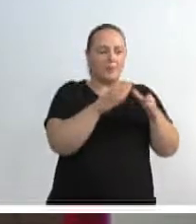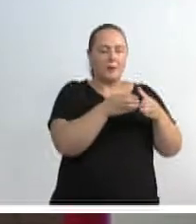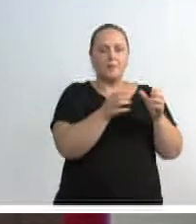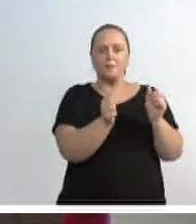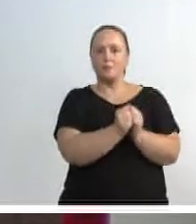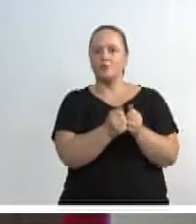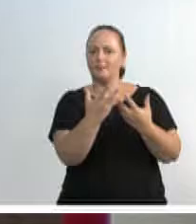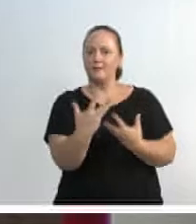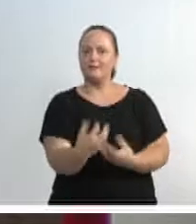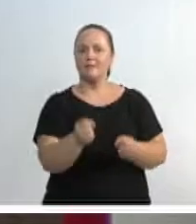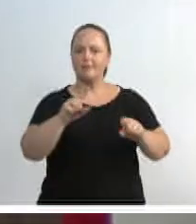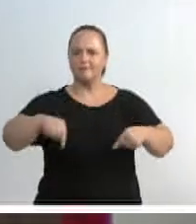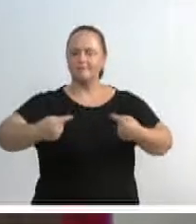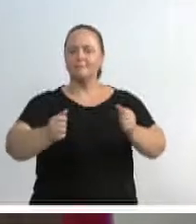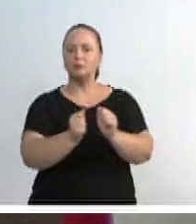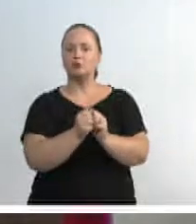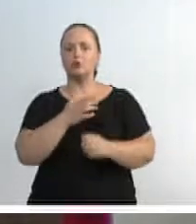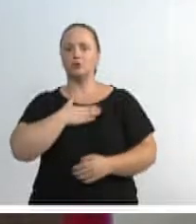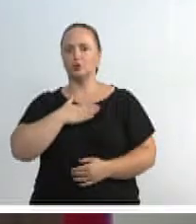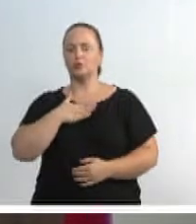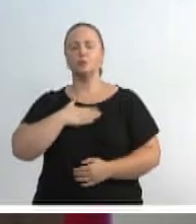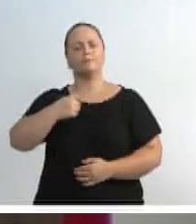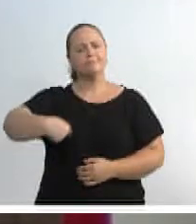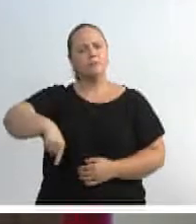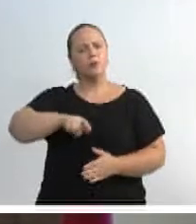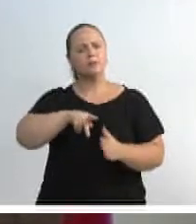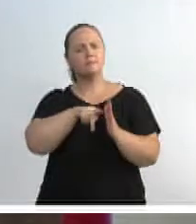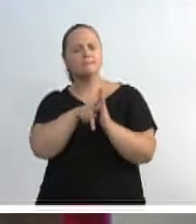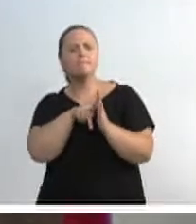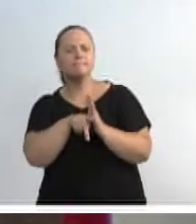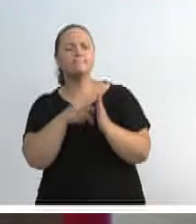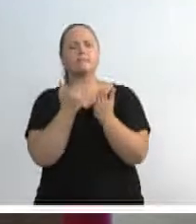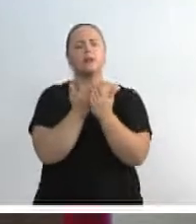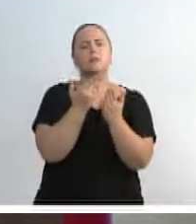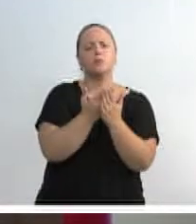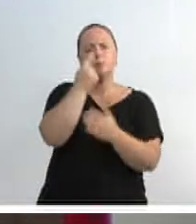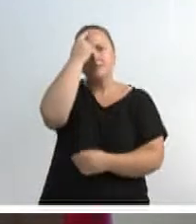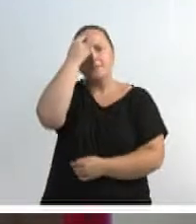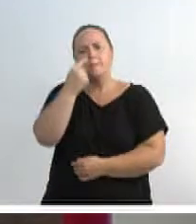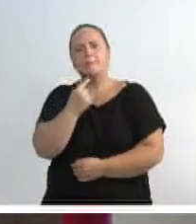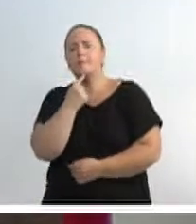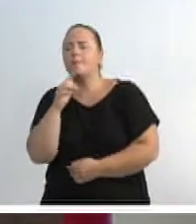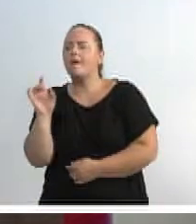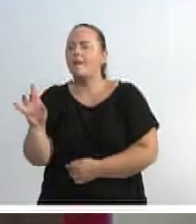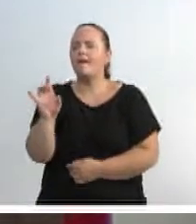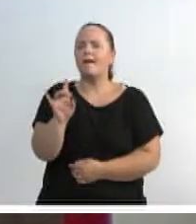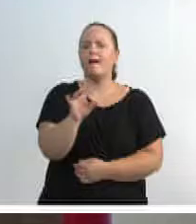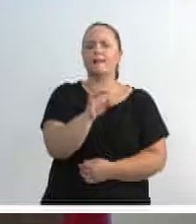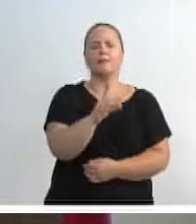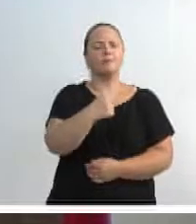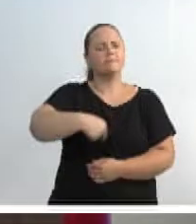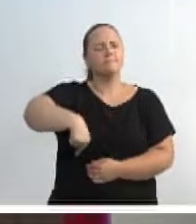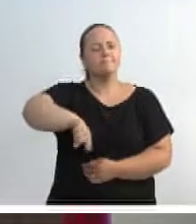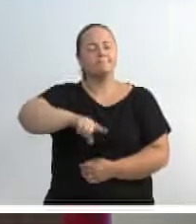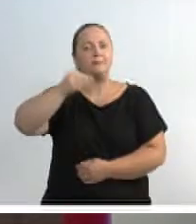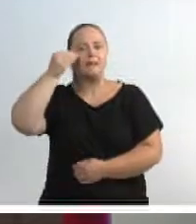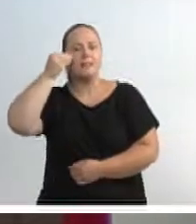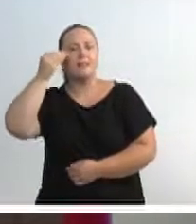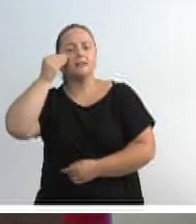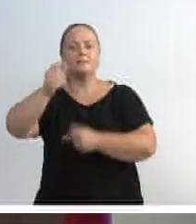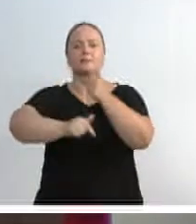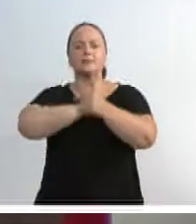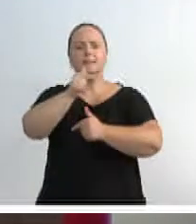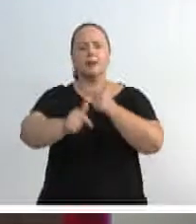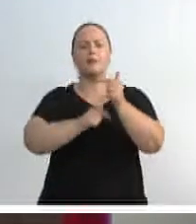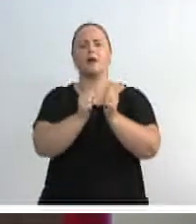aceitar esse desafio também, nós fizemos um estudo do perfil de cada um, e estamos procurando gradativamente para trabalharmos juntos em cima